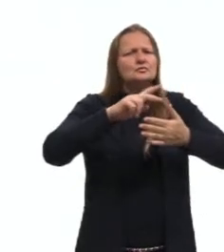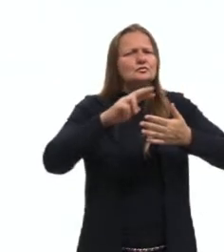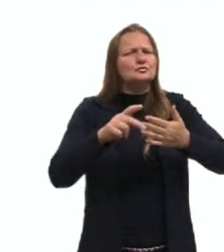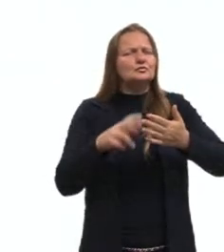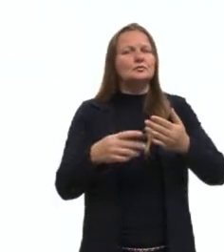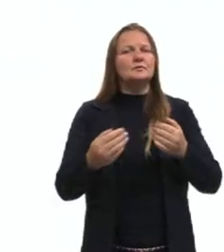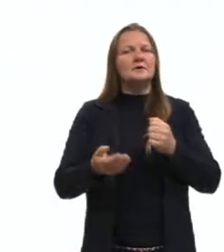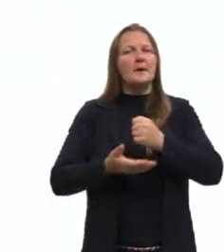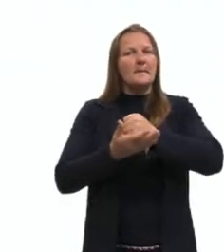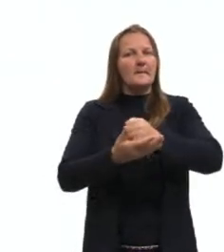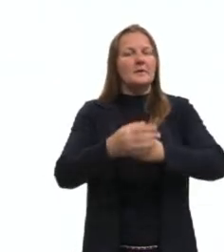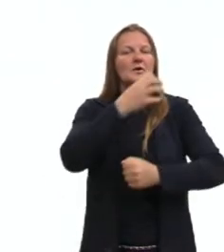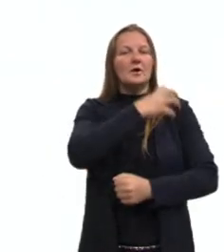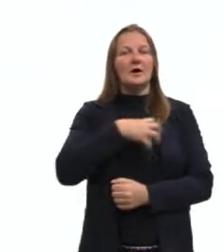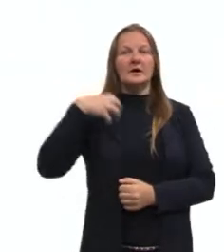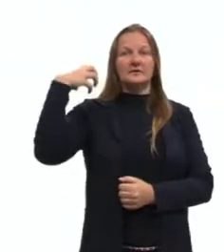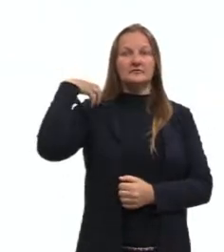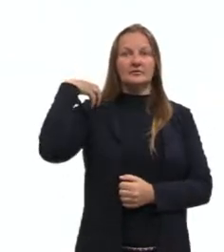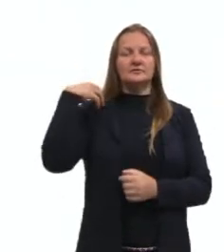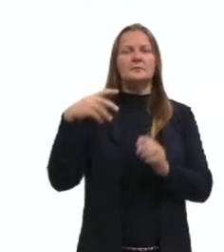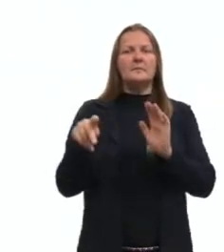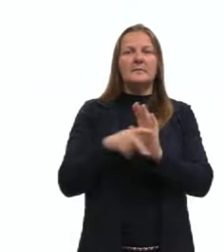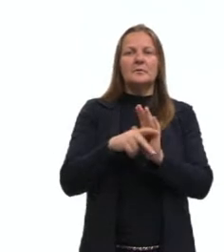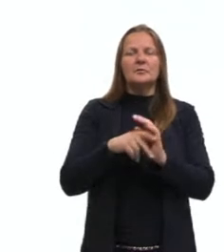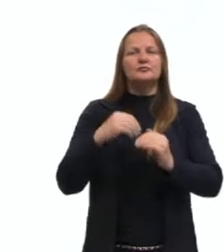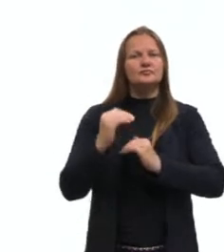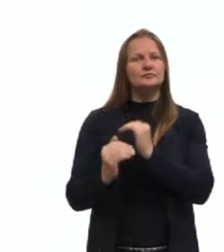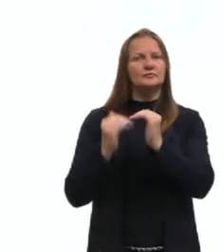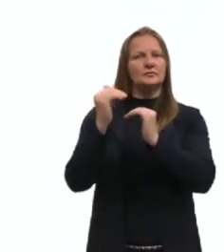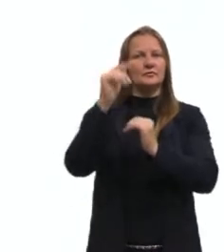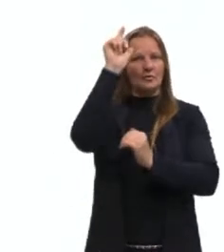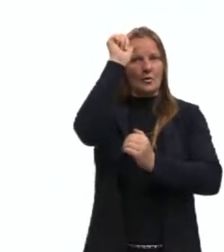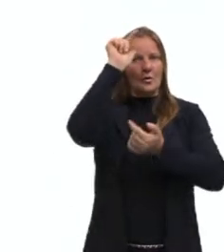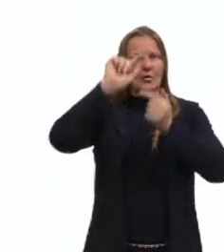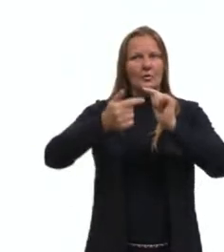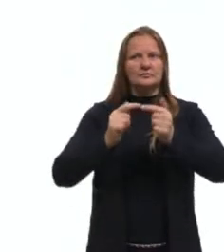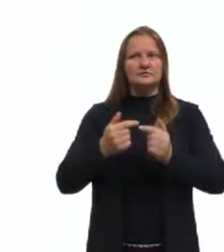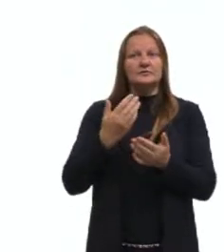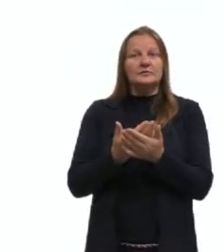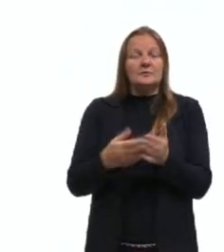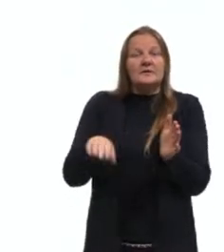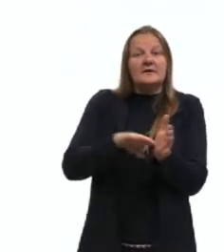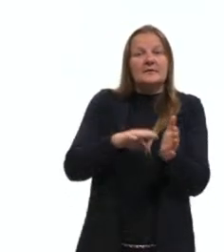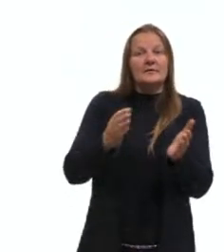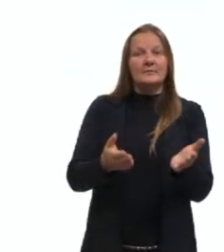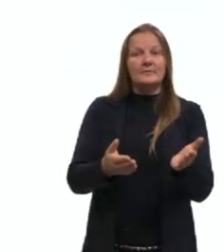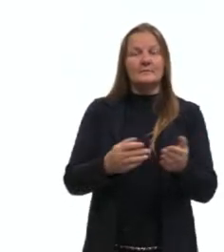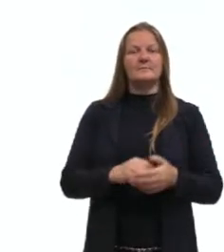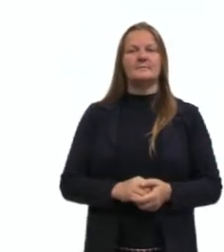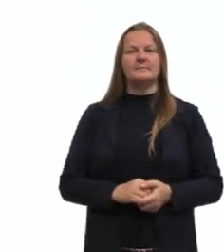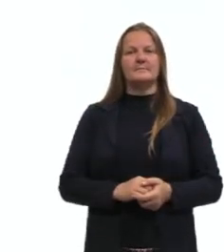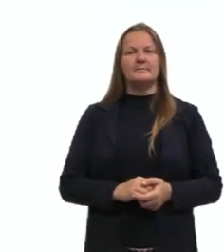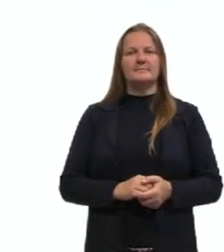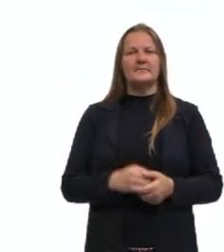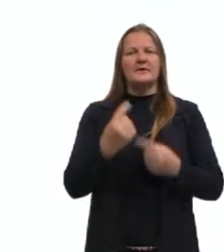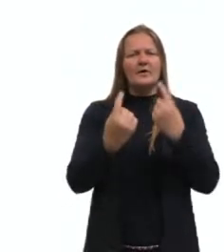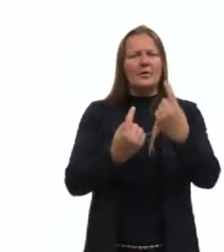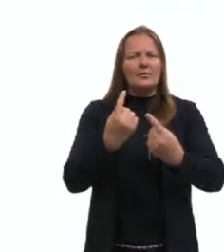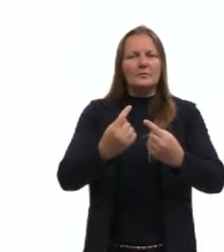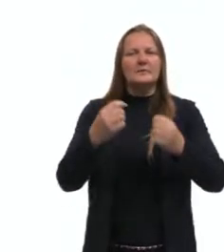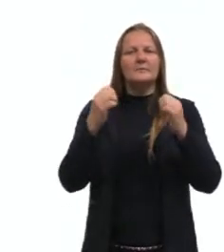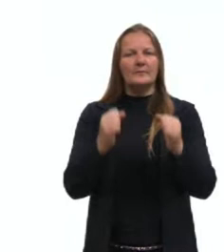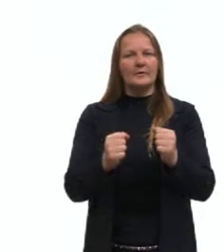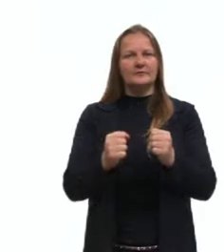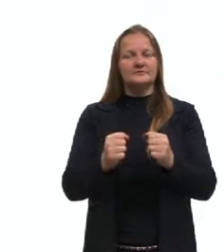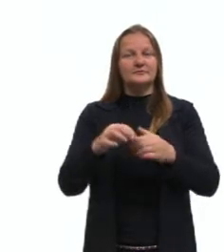contribuições de Aristóteles para o desenvolvimento da lógica que estudamos atualmente. Dentre elas nós podemos